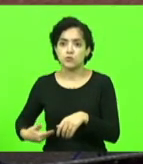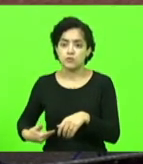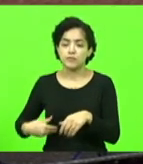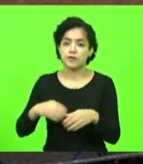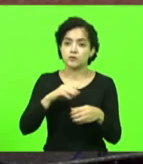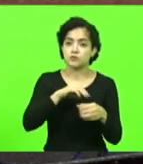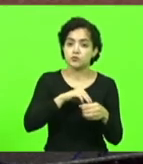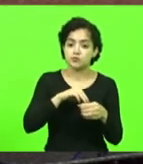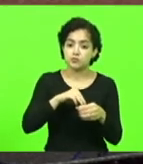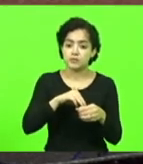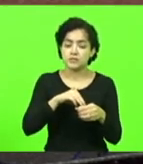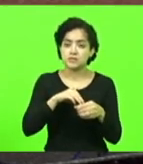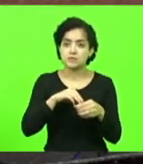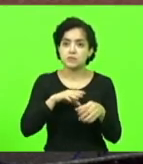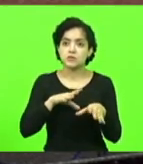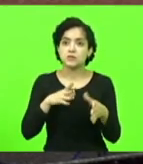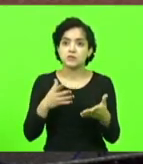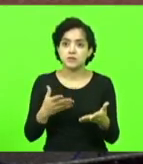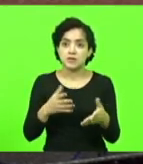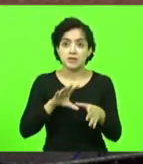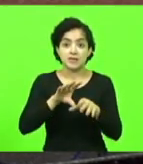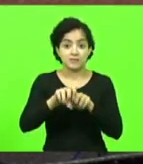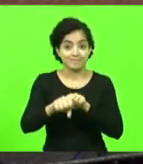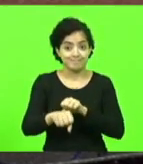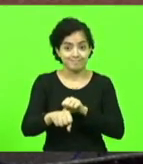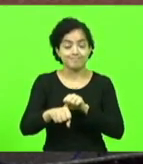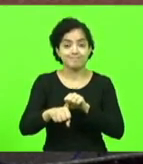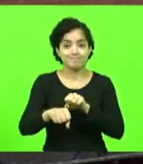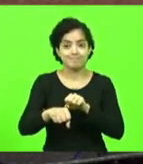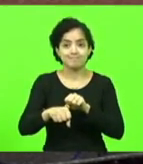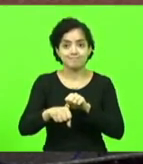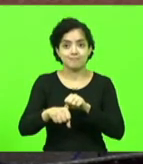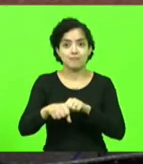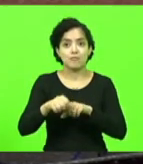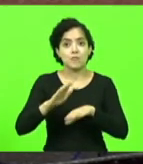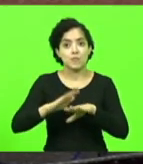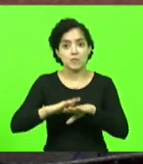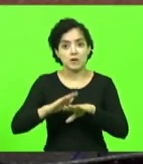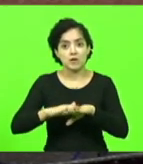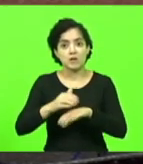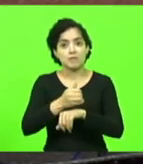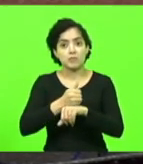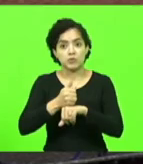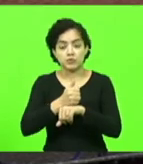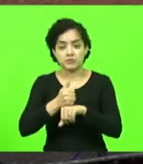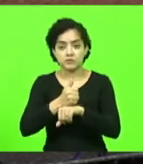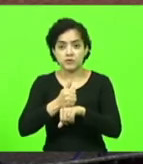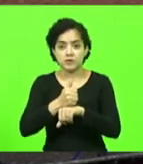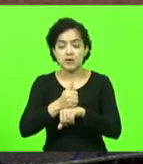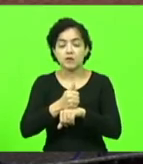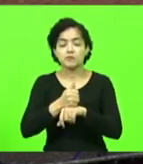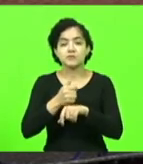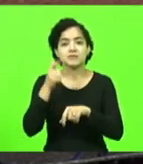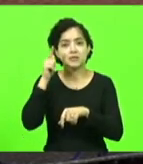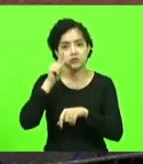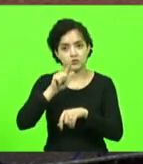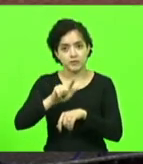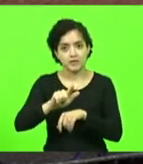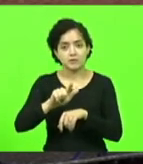na formação da mão de obra qualificada, porque é através da mão de obra qualificada que nós vamos poder